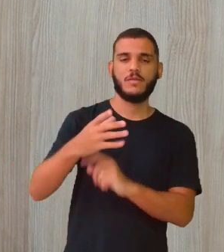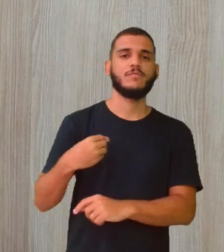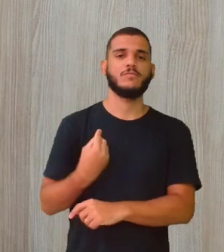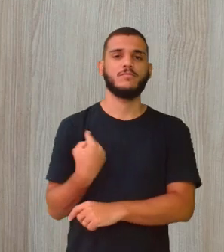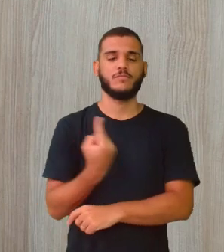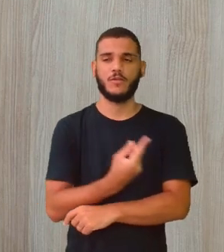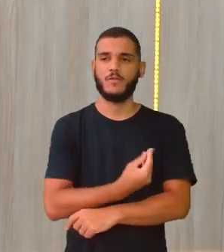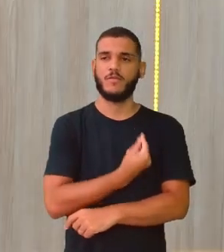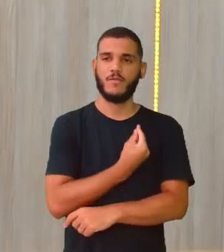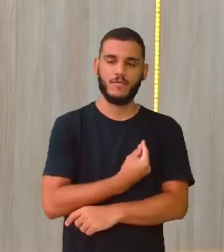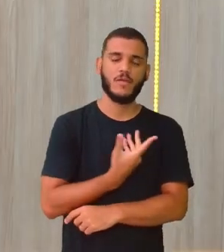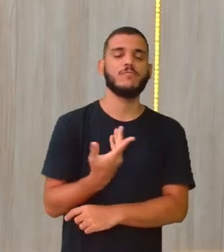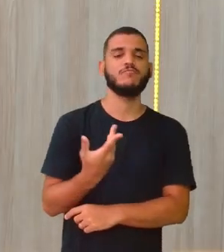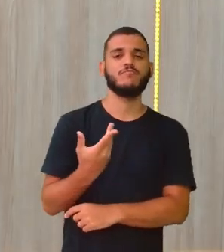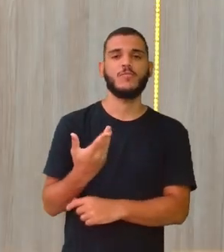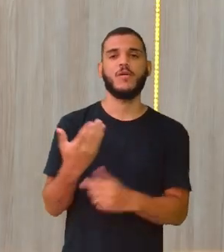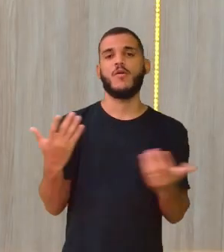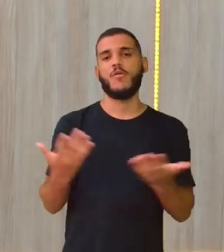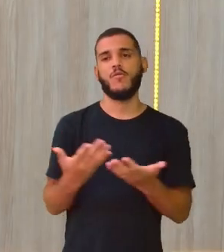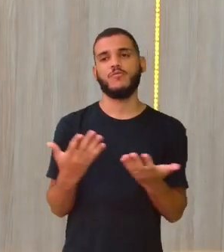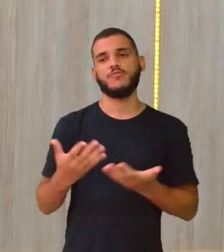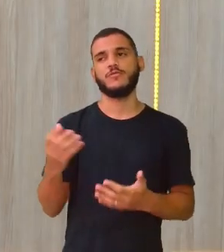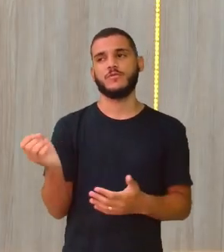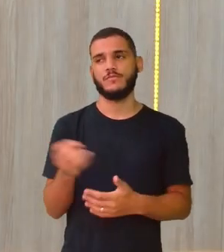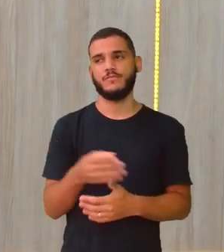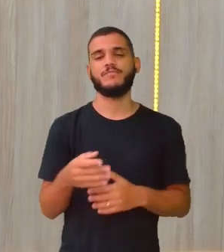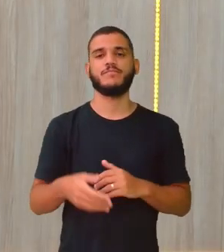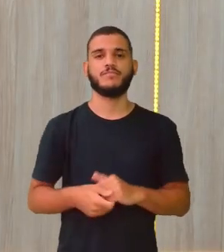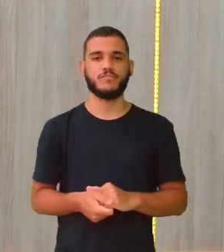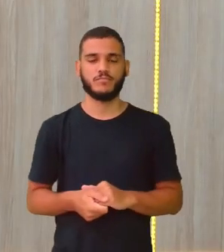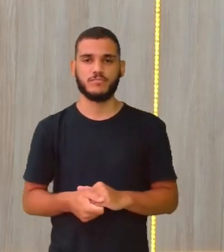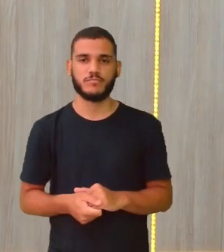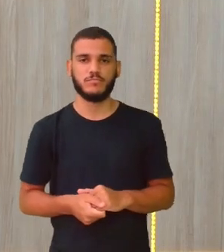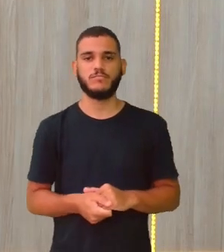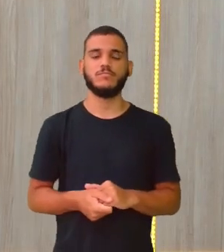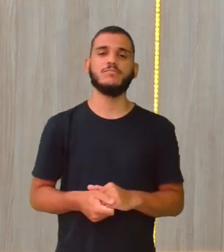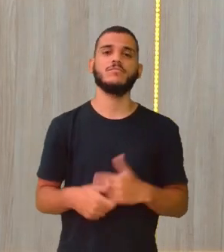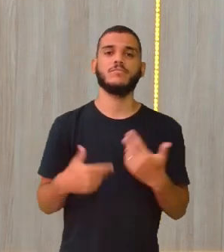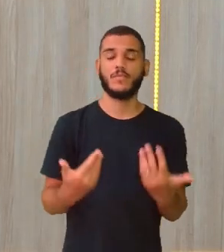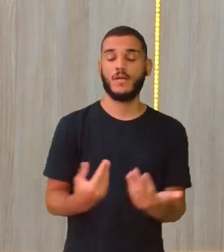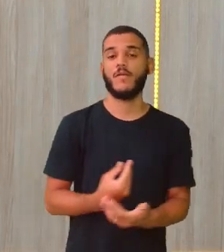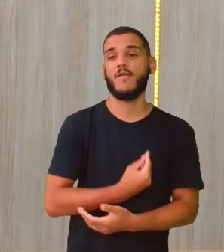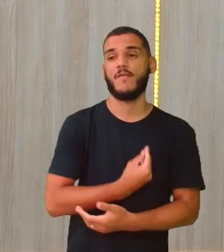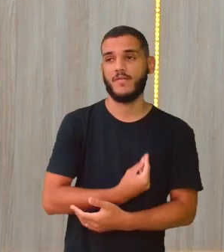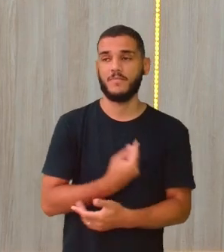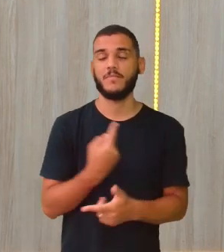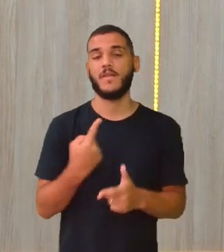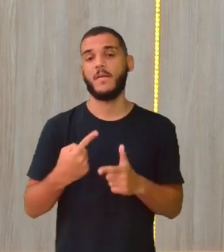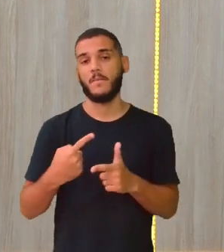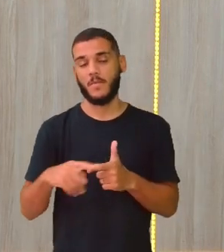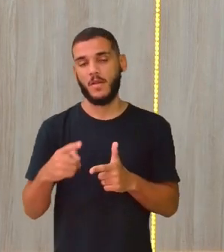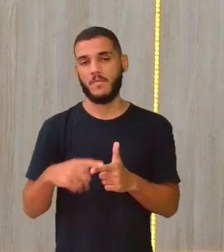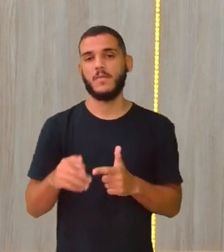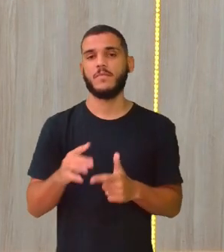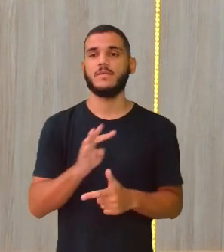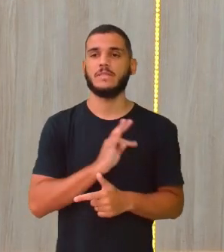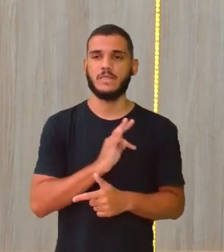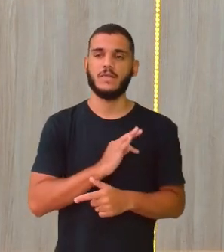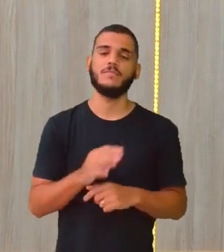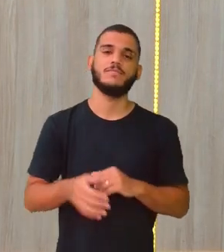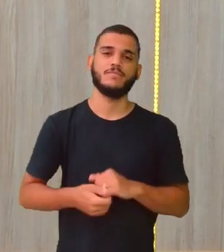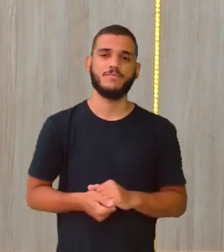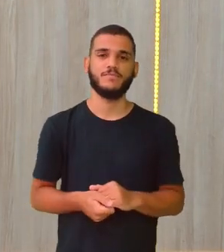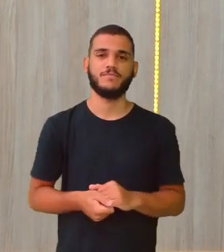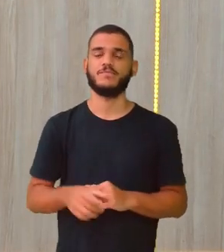Pois é, professora. Enquanto aqui o nosso amigo Juninho, isso é ao vivo, né? Aqueles problemas técnicos para passar o slide, Juninho.